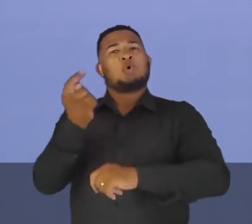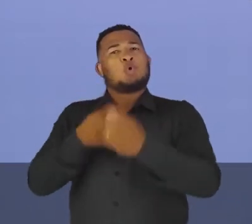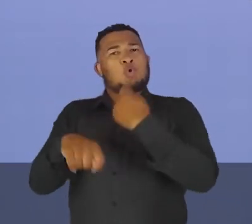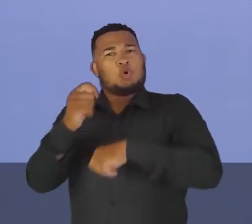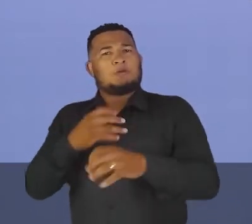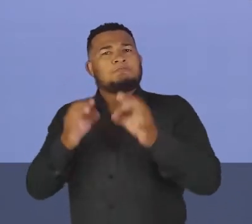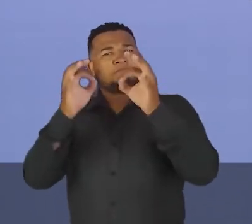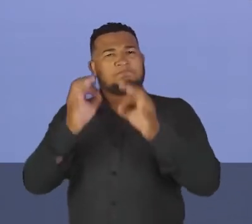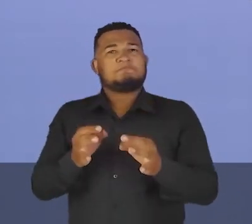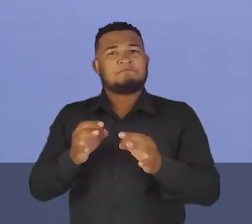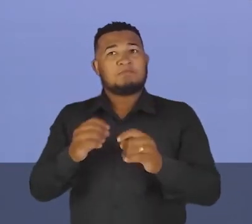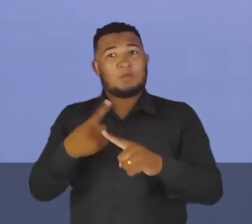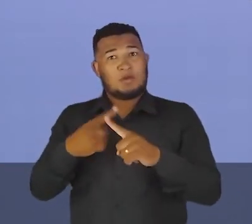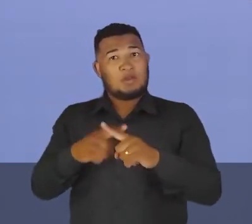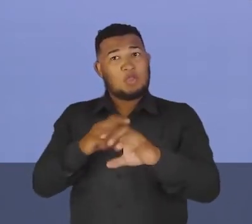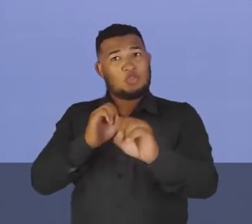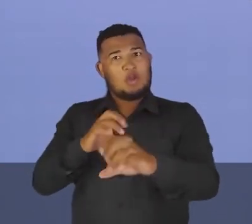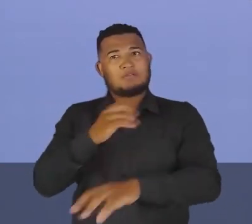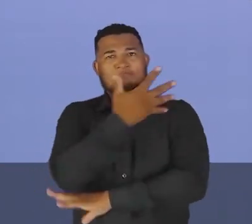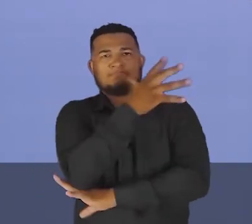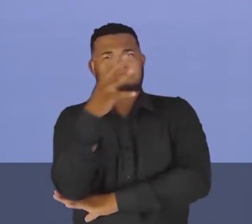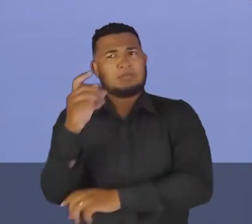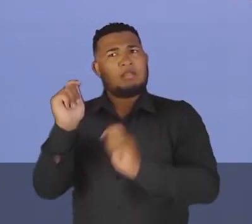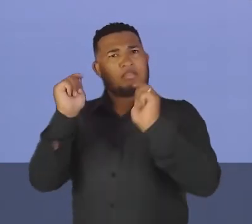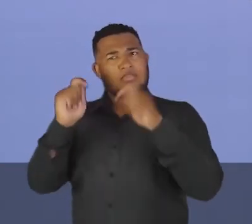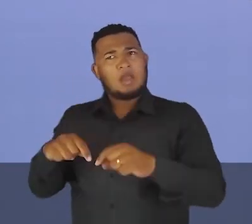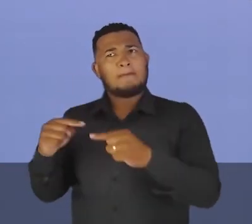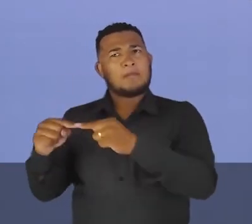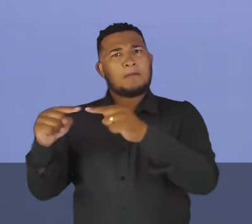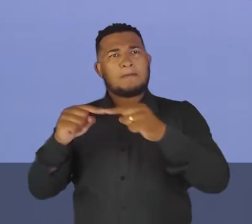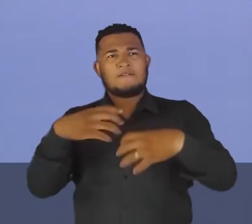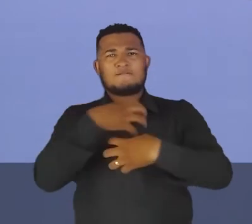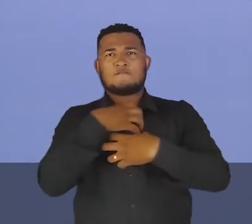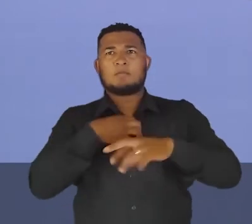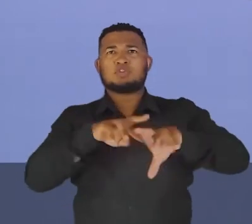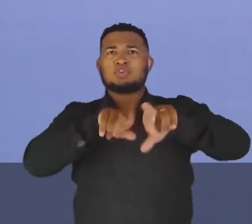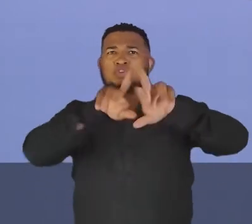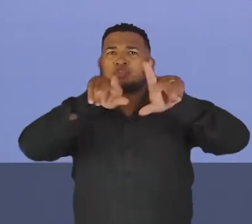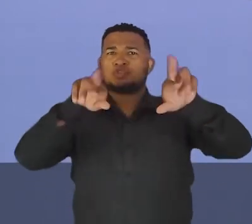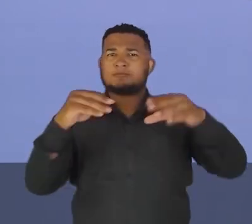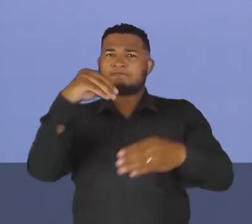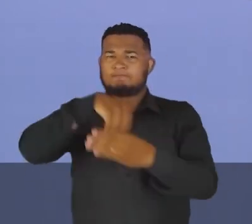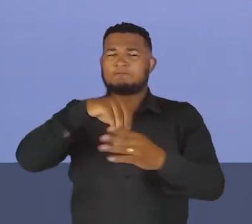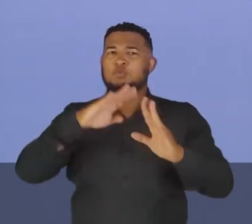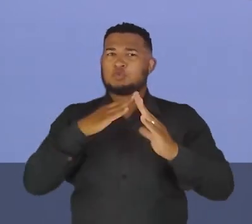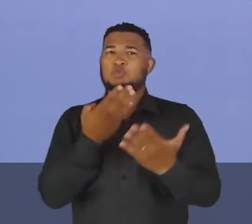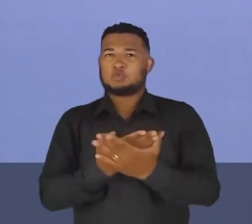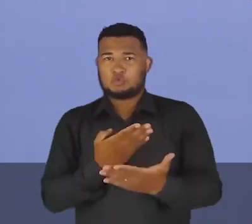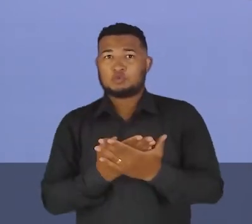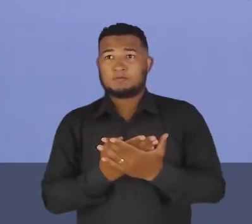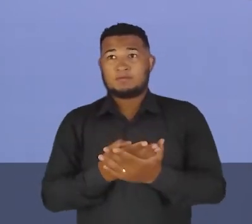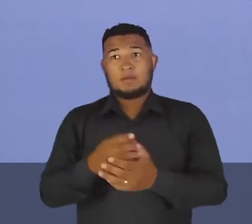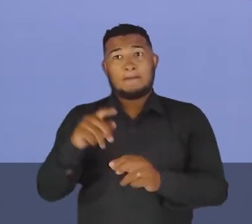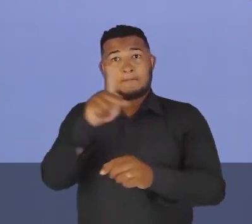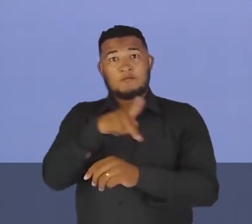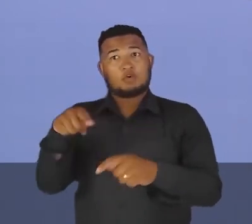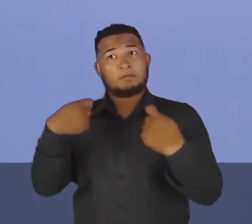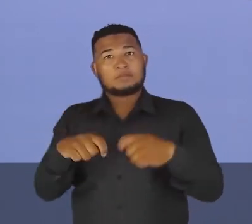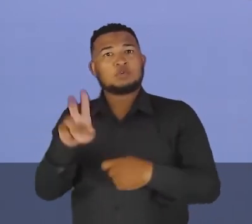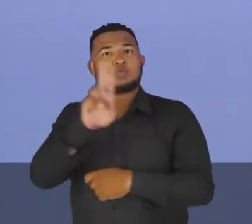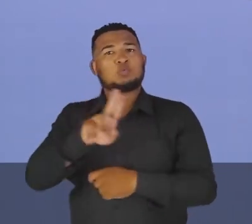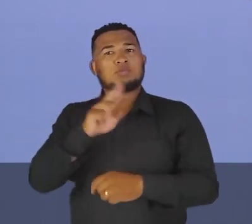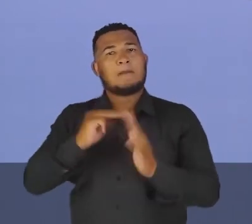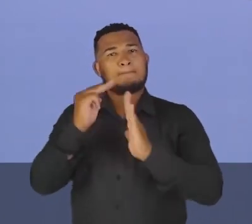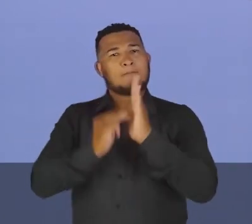ecológica. A educação ambiental, ela pode ser abordada de diferentes formas na sala de aula. O professor, ele deve utilizar metodologias criativas